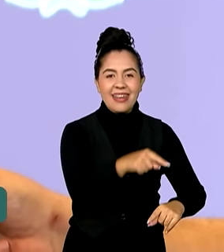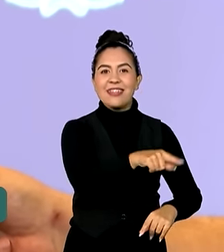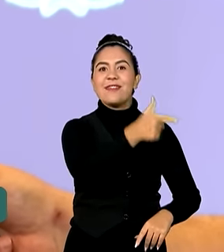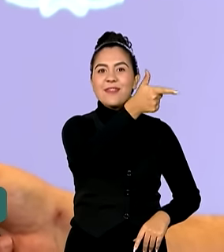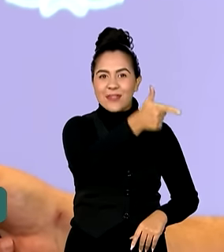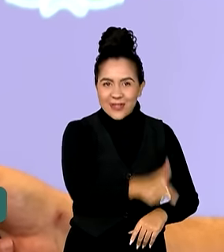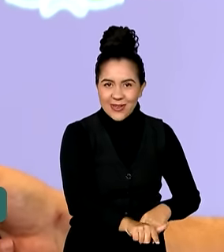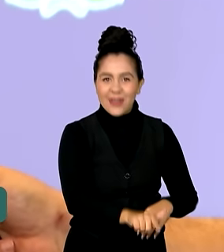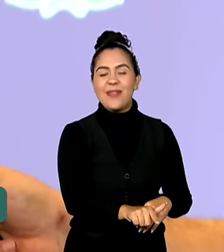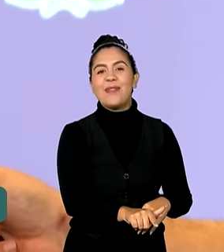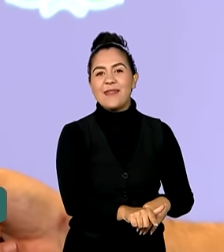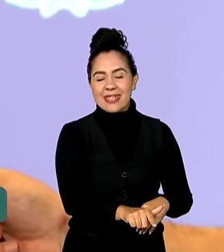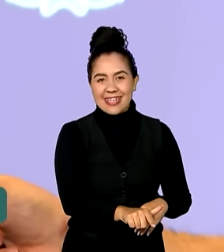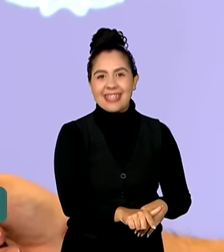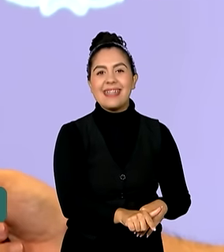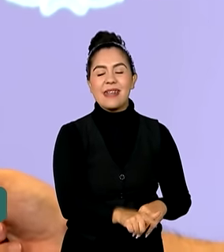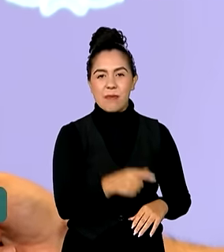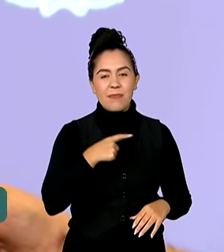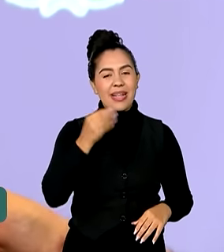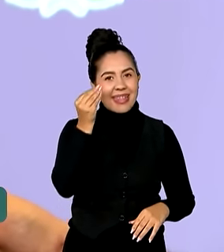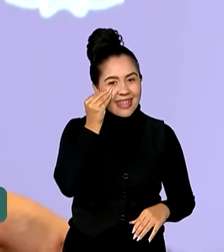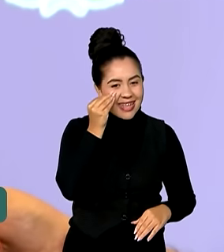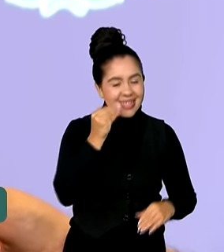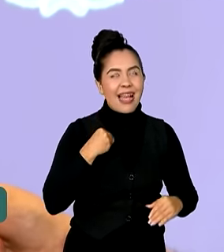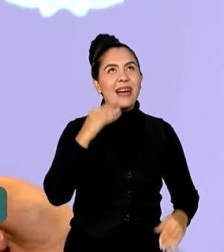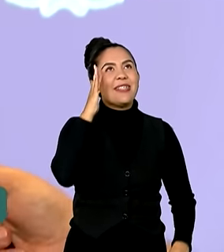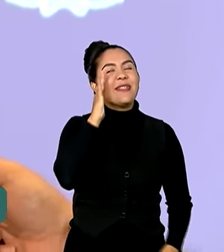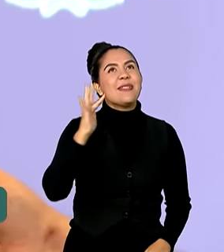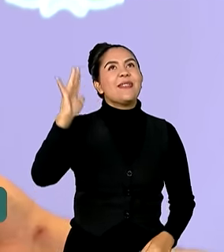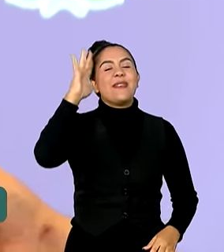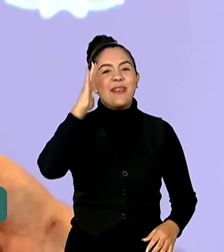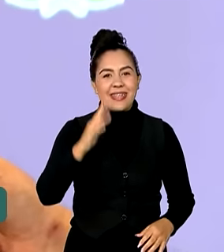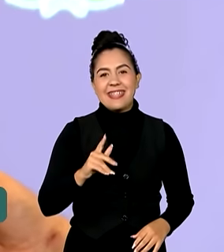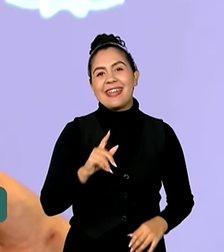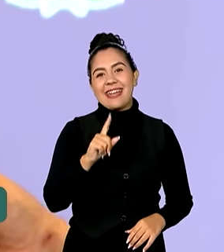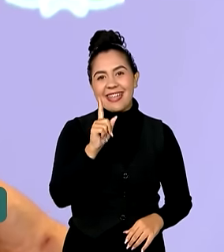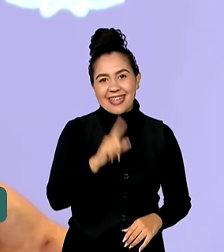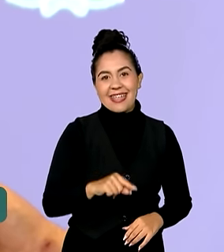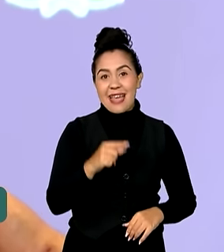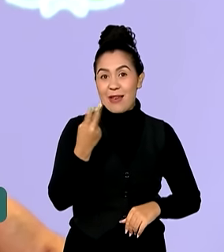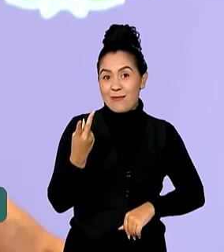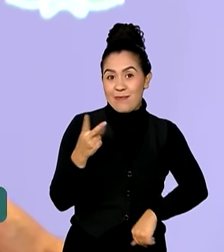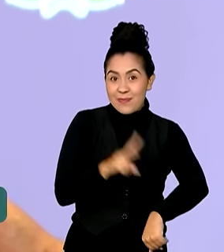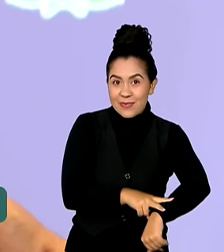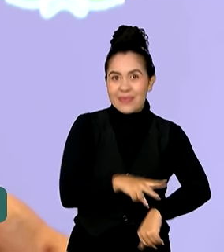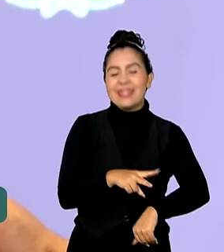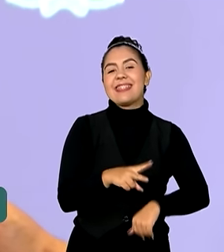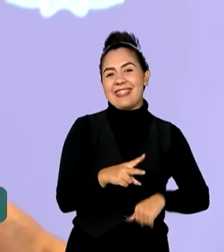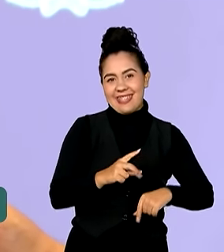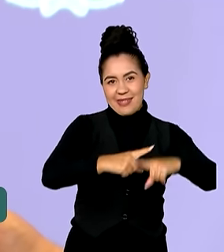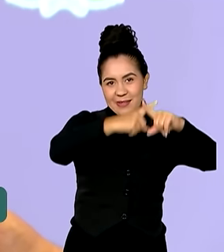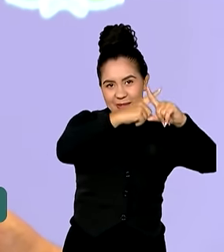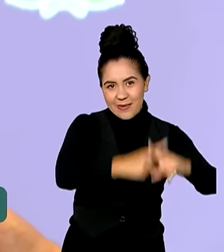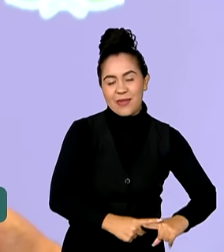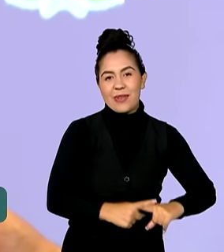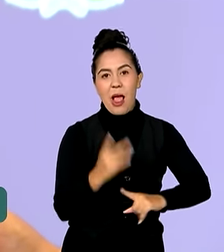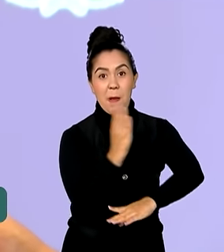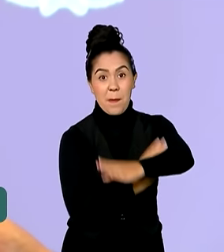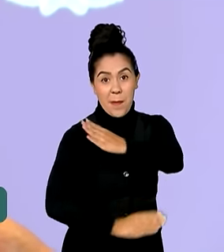no campo para buscar o meu grande sonho, o grande bicampeonato paralímpico,